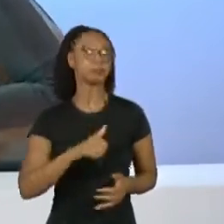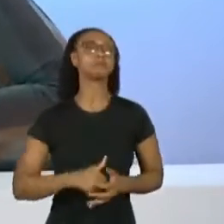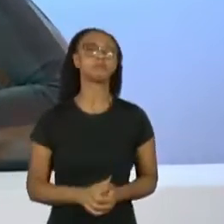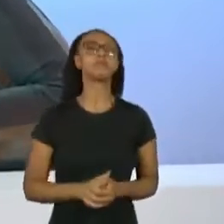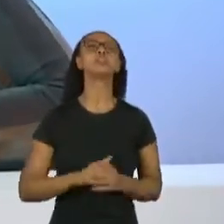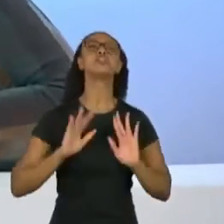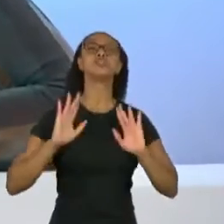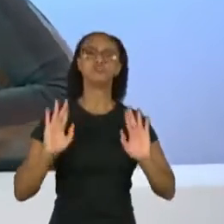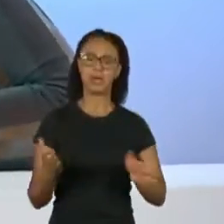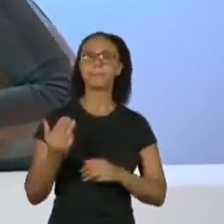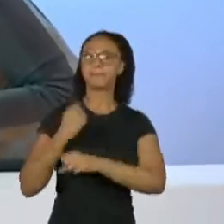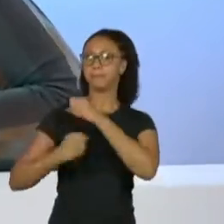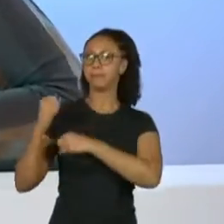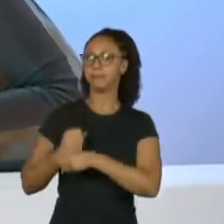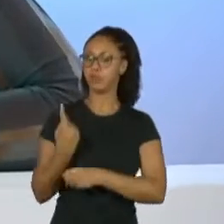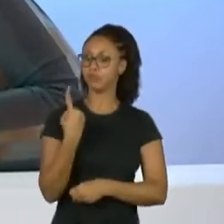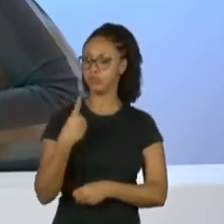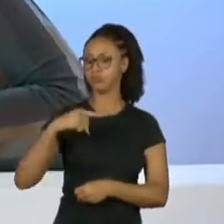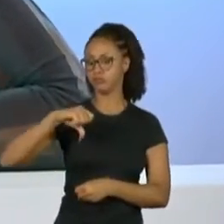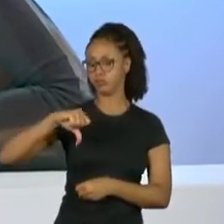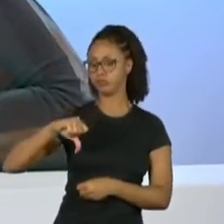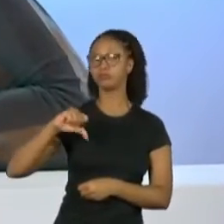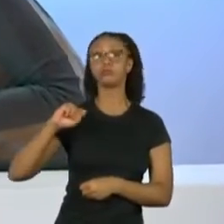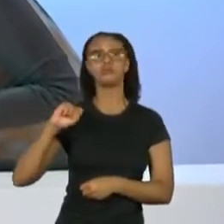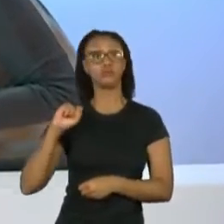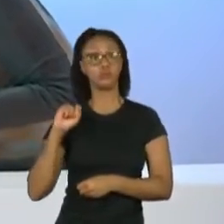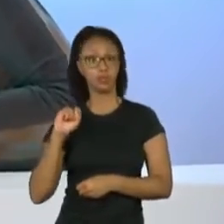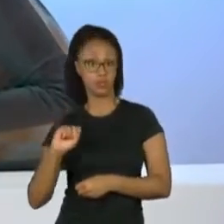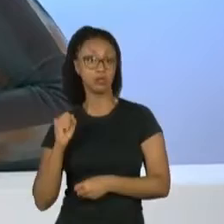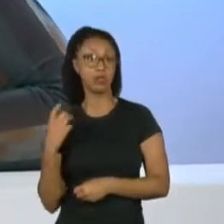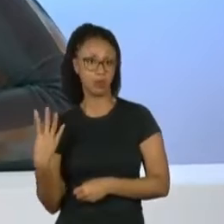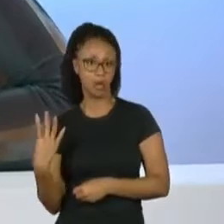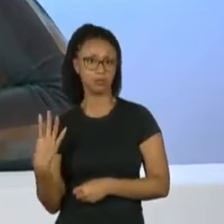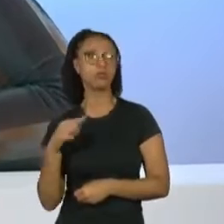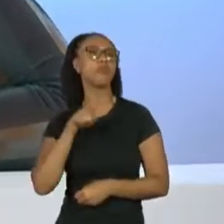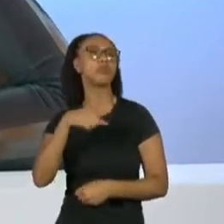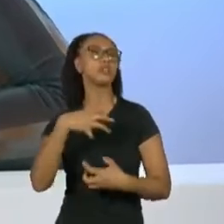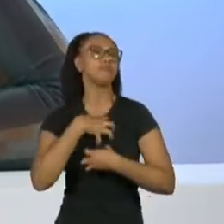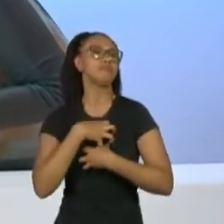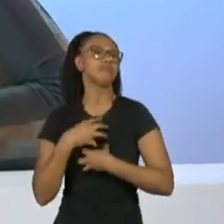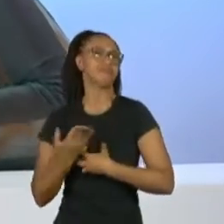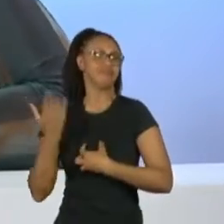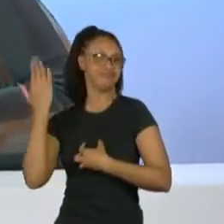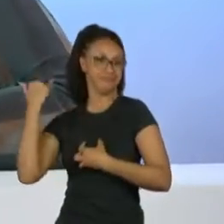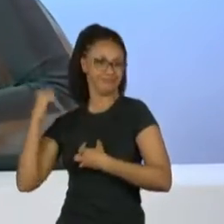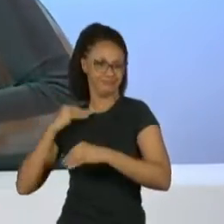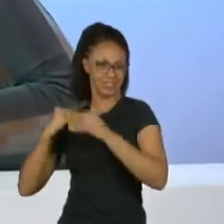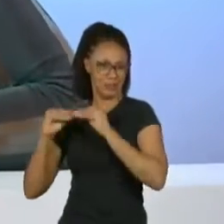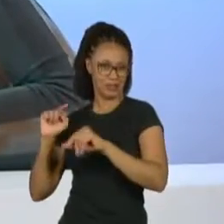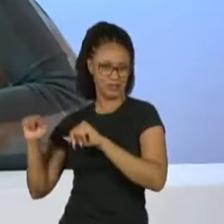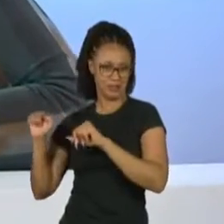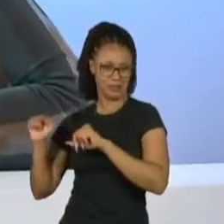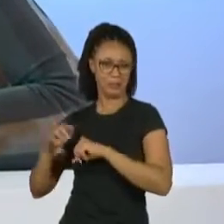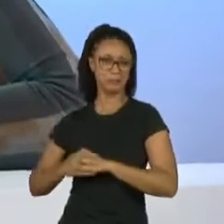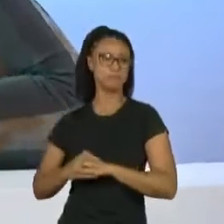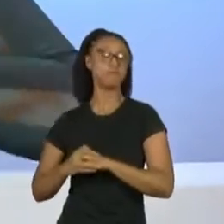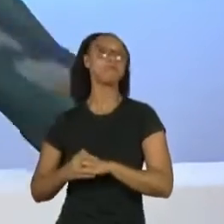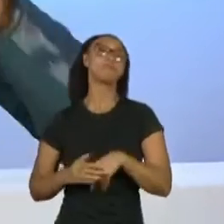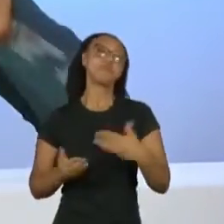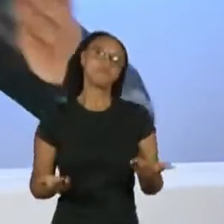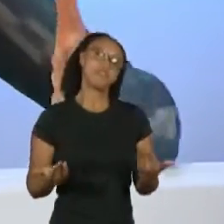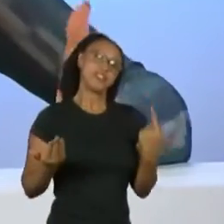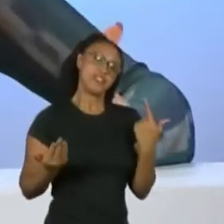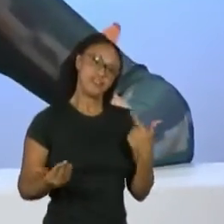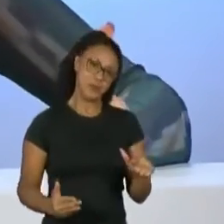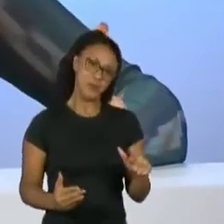Brasil de 84, queria que você falasse um pouco dessa dor, do que aconteceu com vocês nessa novela. Sim, sim. E mais uma vez, a